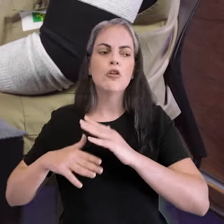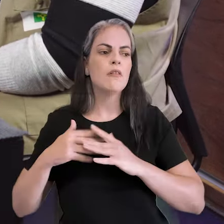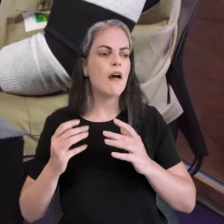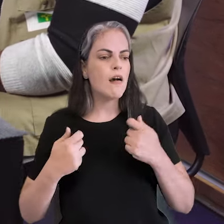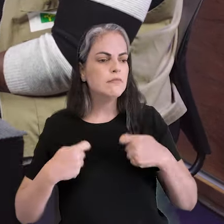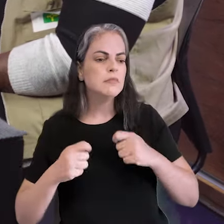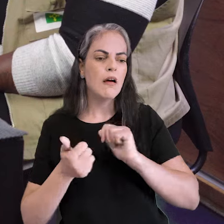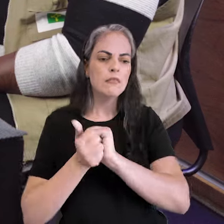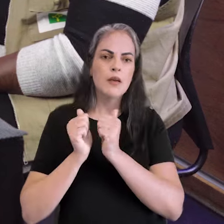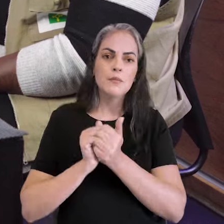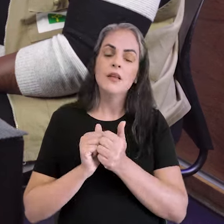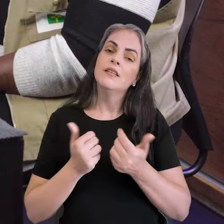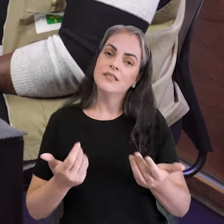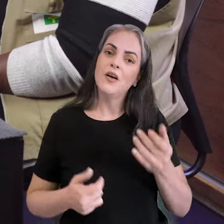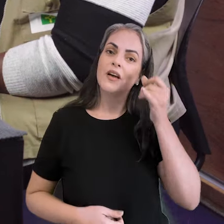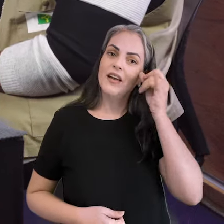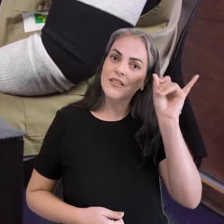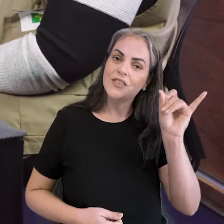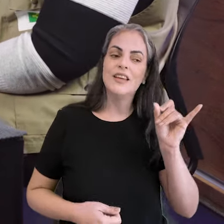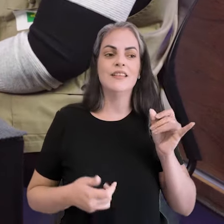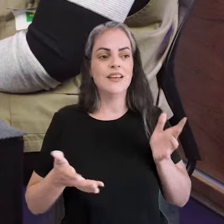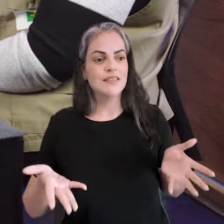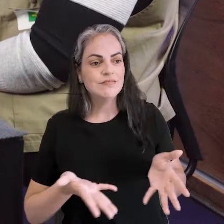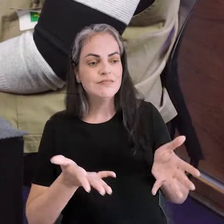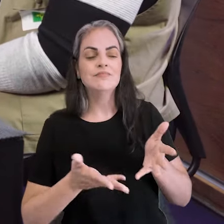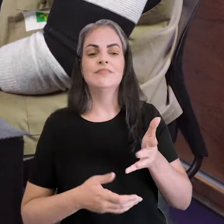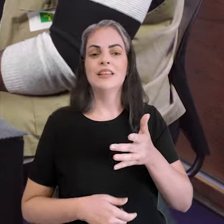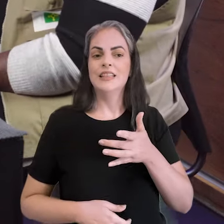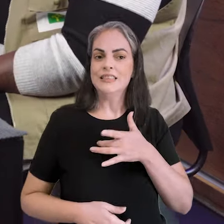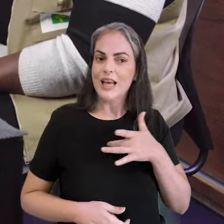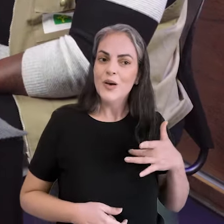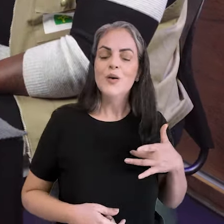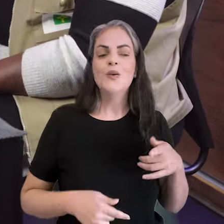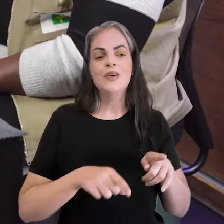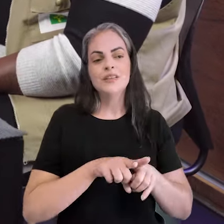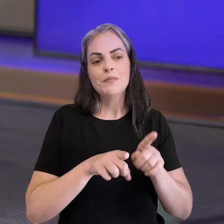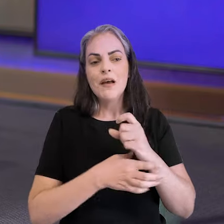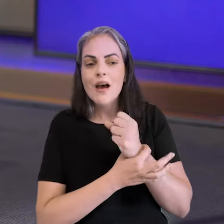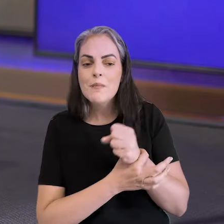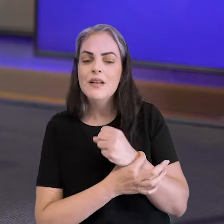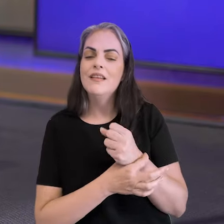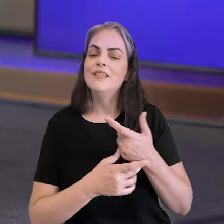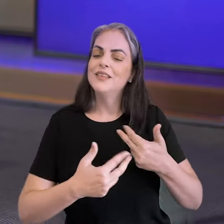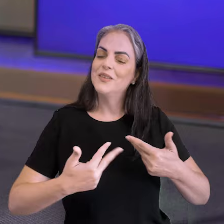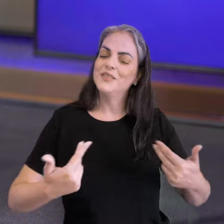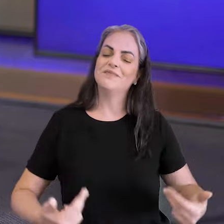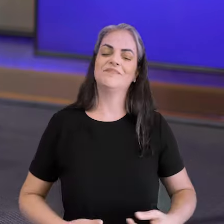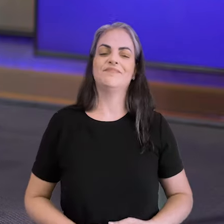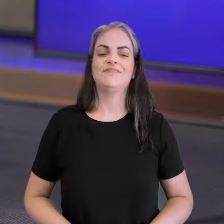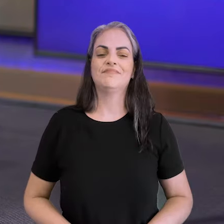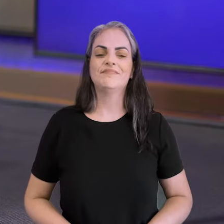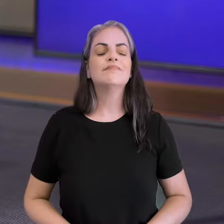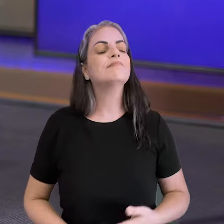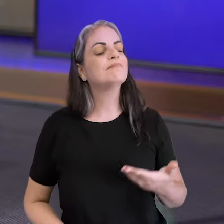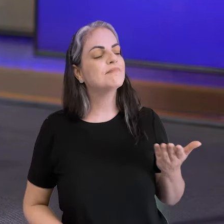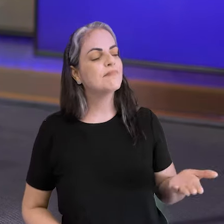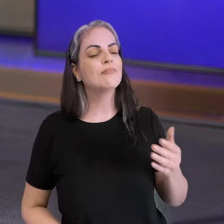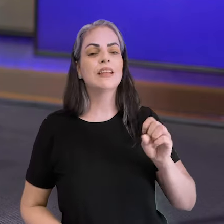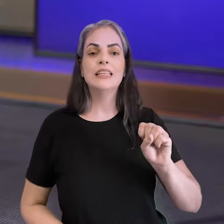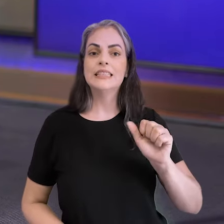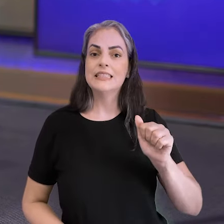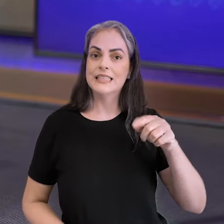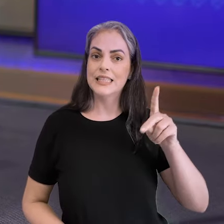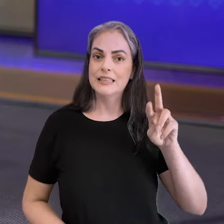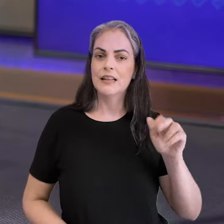acolhimento. E, aí, a prevenção, a promoção e a reabilitação da nossa população. E, Sandra, há mais de 30 anos, o